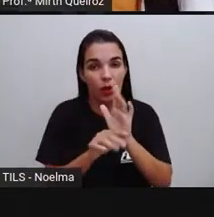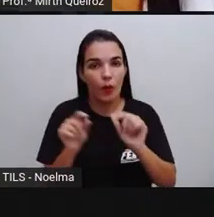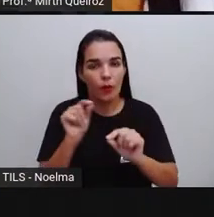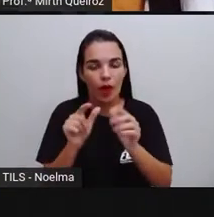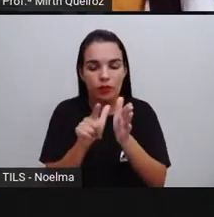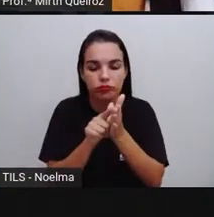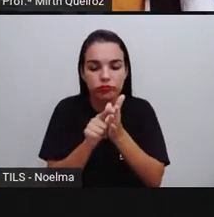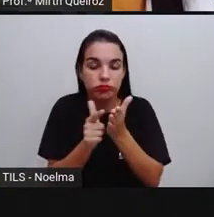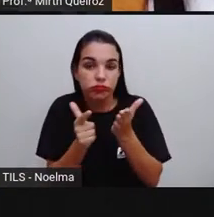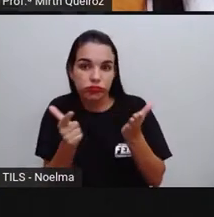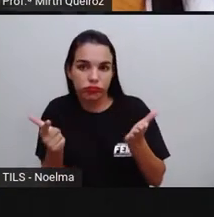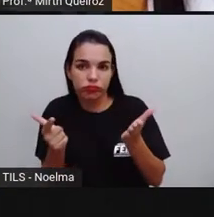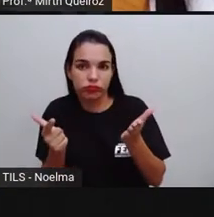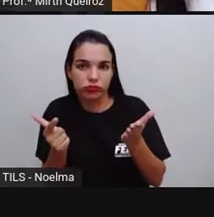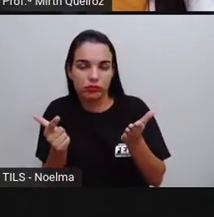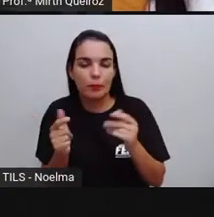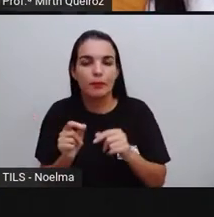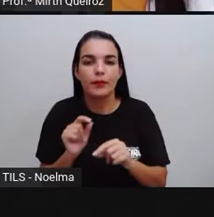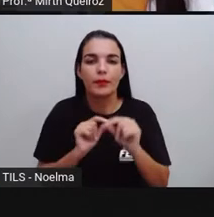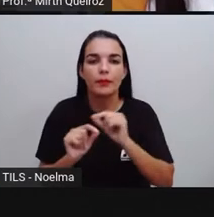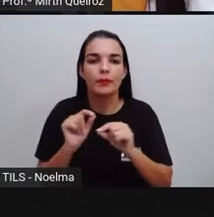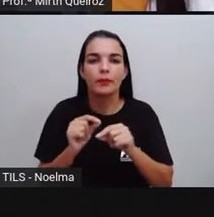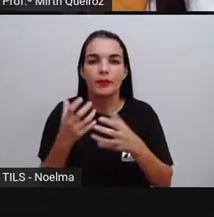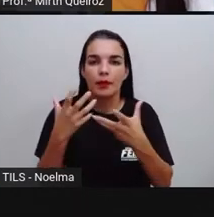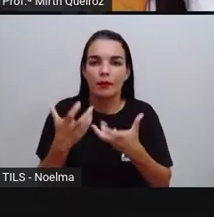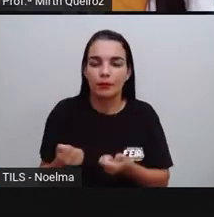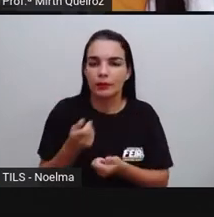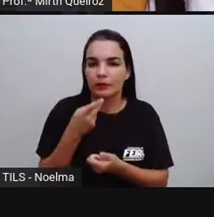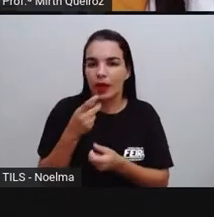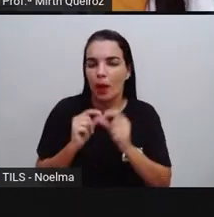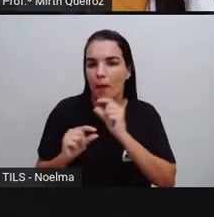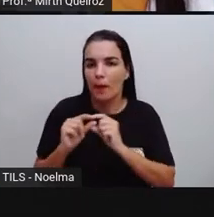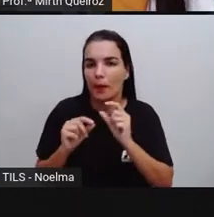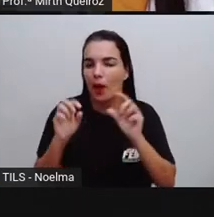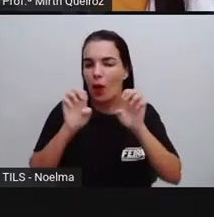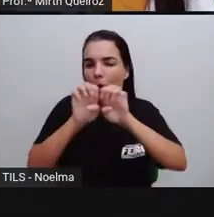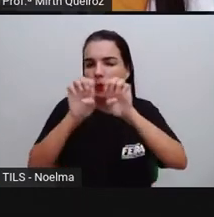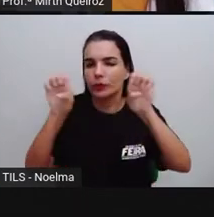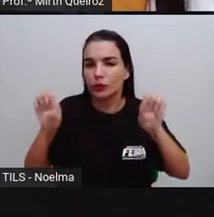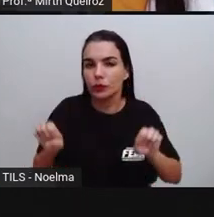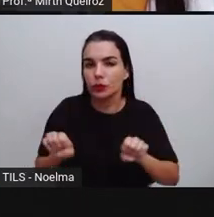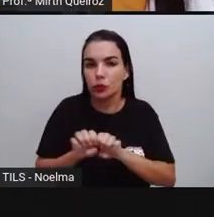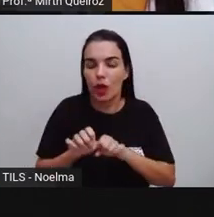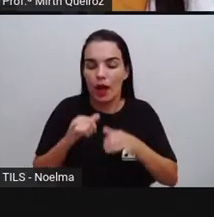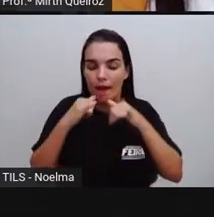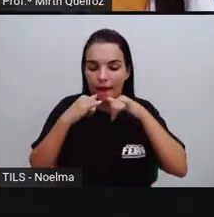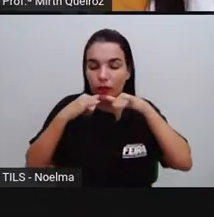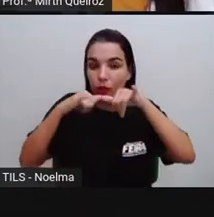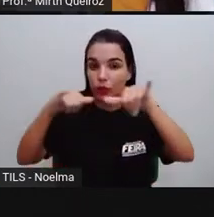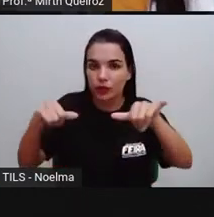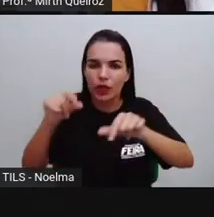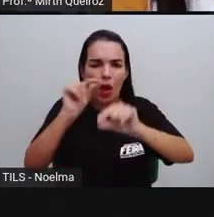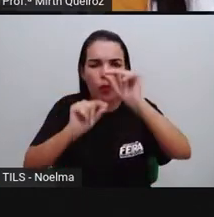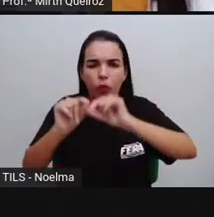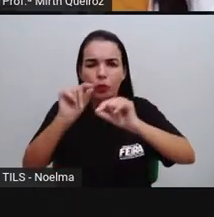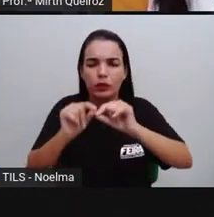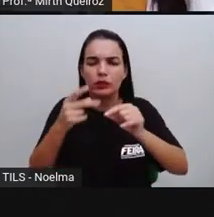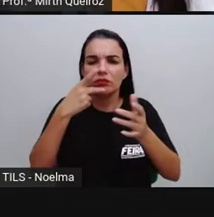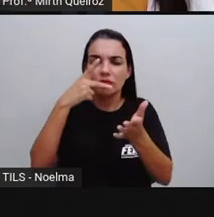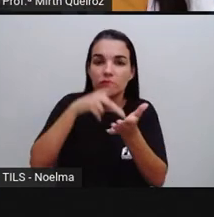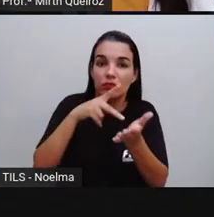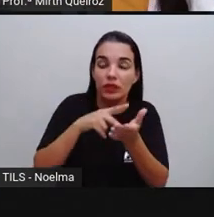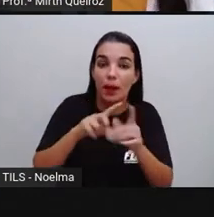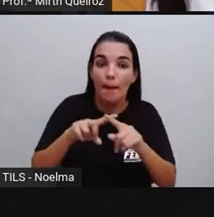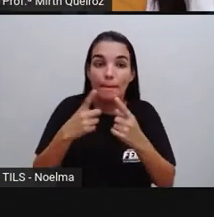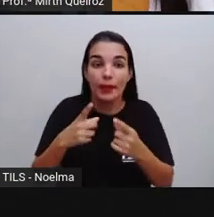jornalístico. Nós vamos falar um pouco sobre a estrutura da notícia, o que realmente é uma notícia. Porém, nós